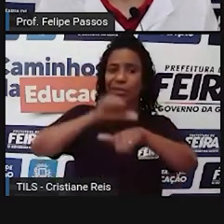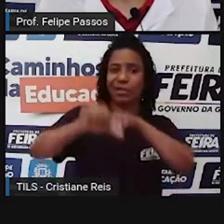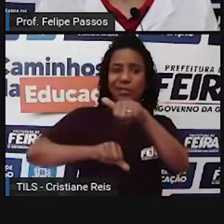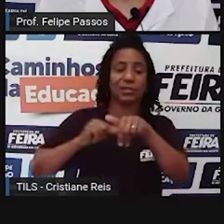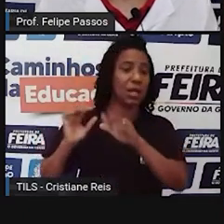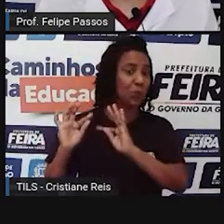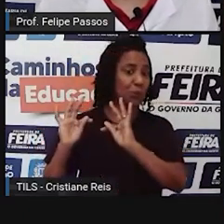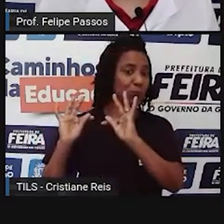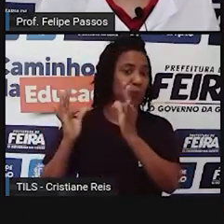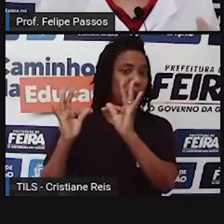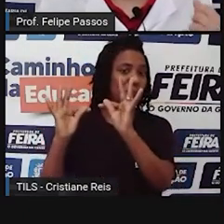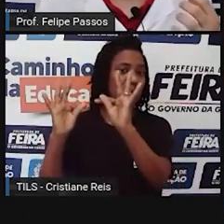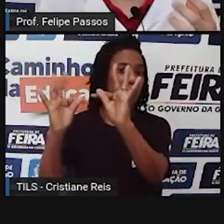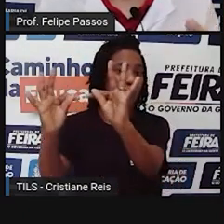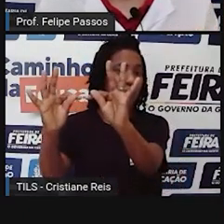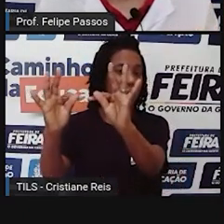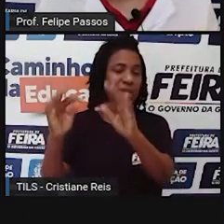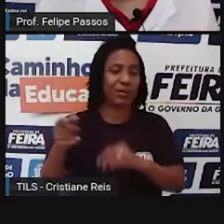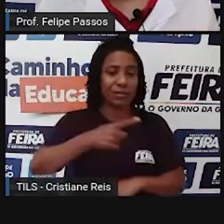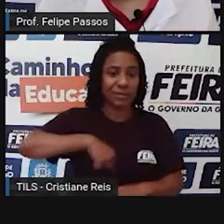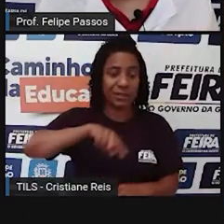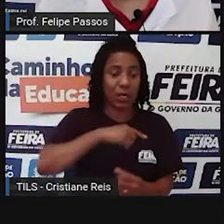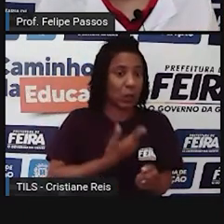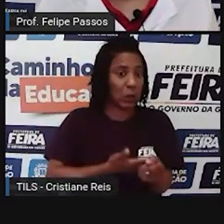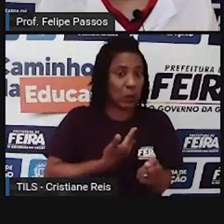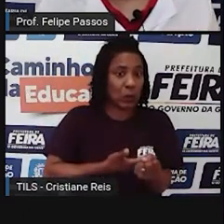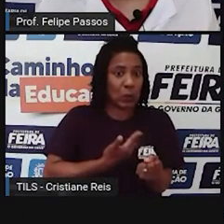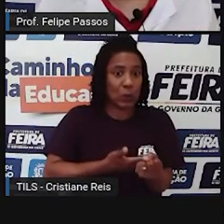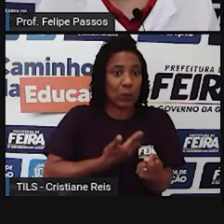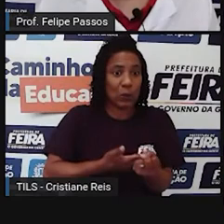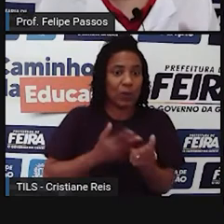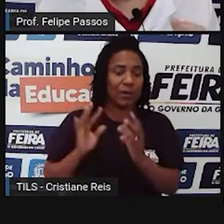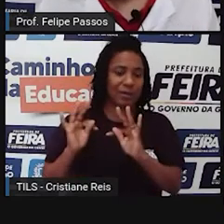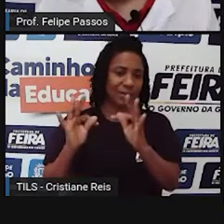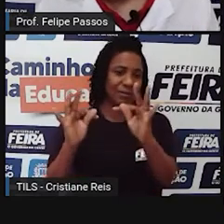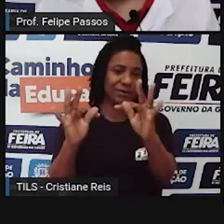dependente dessa tecnologia, dependente dessas ferramentas.